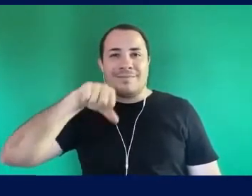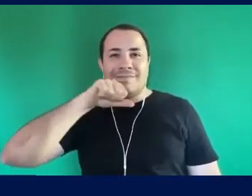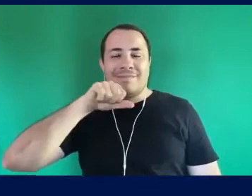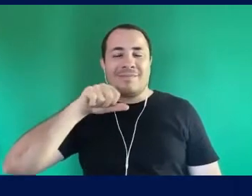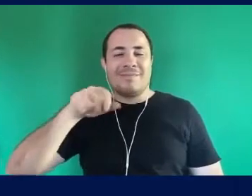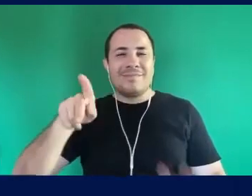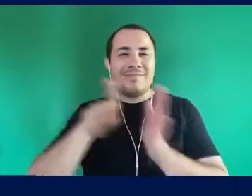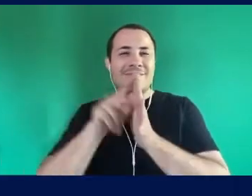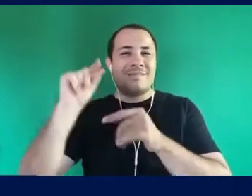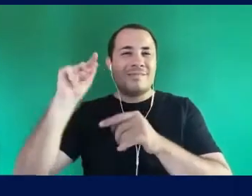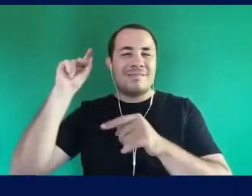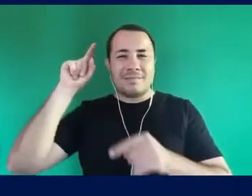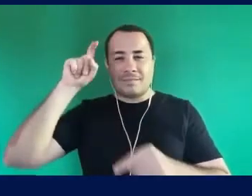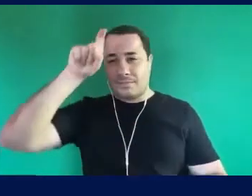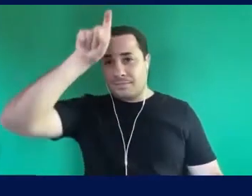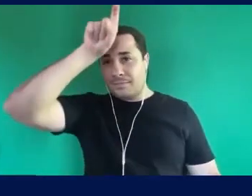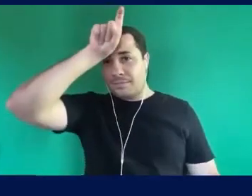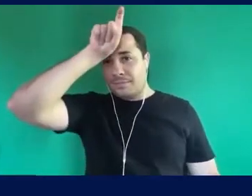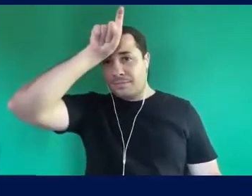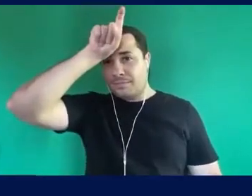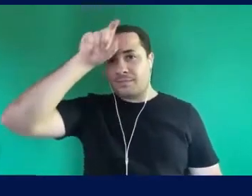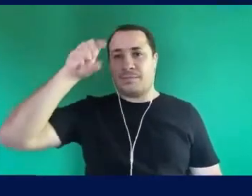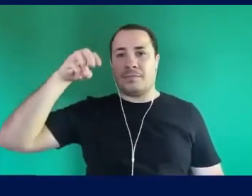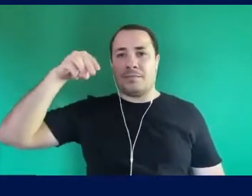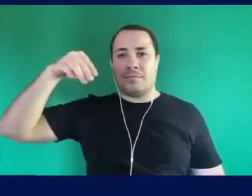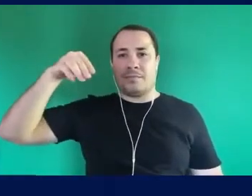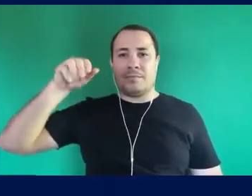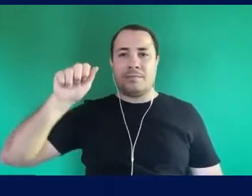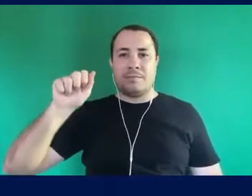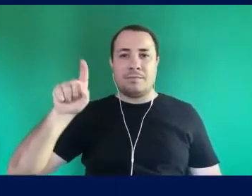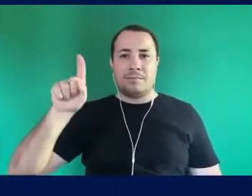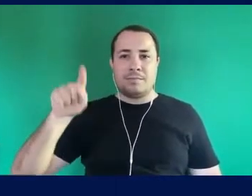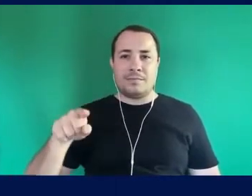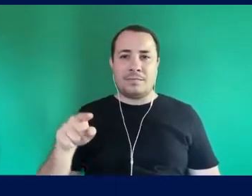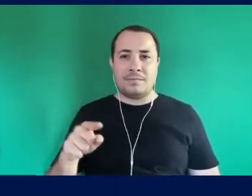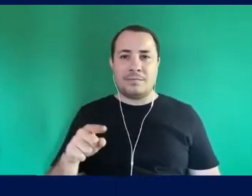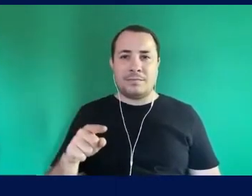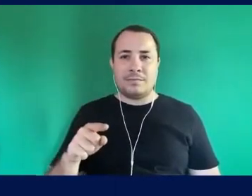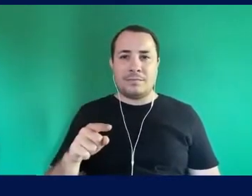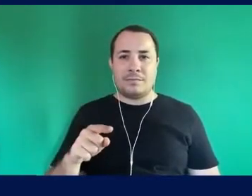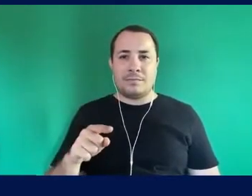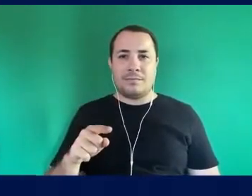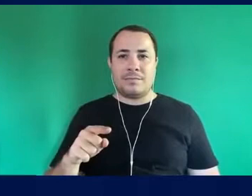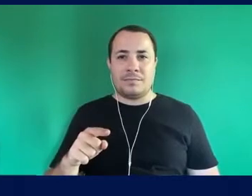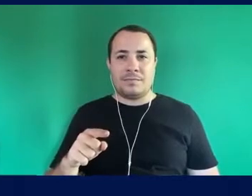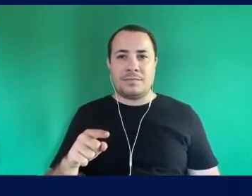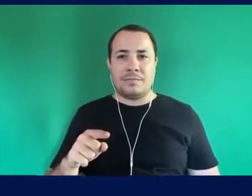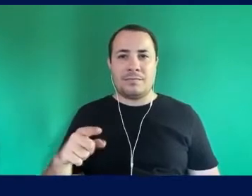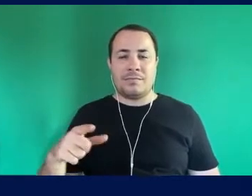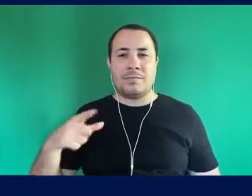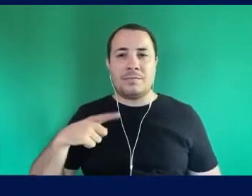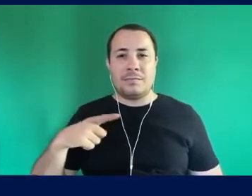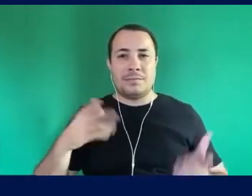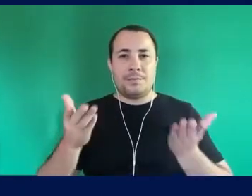Má Má Ela Ela fazia uma coisa Ela tinha uma balança